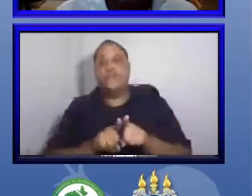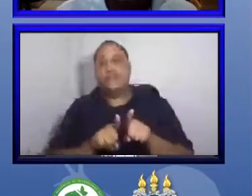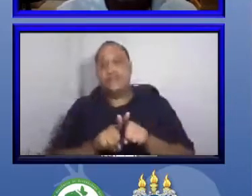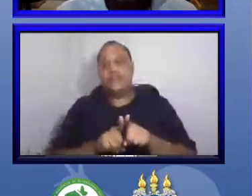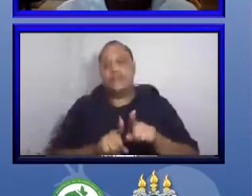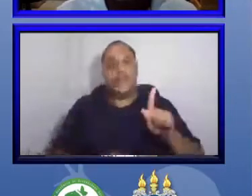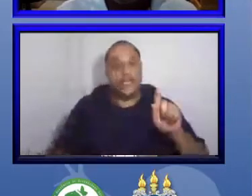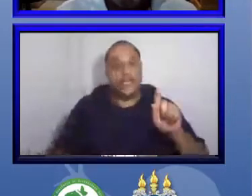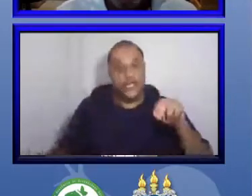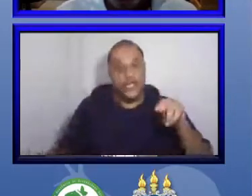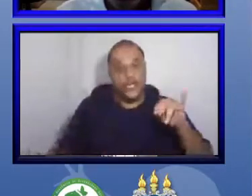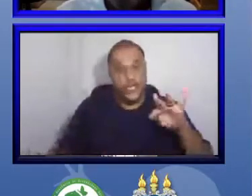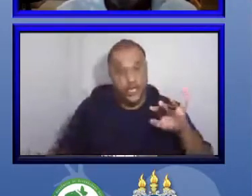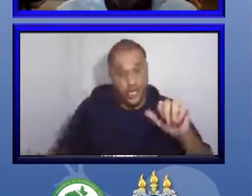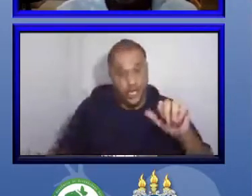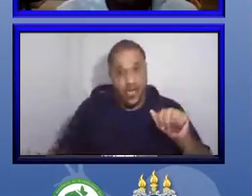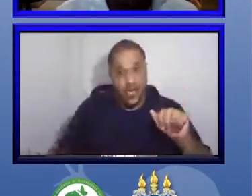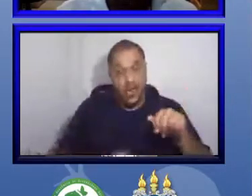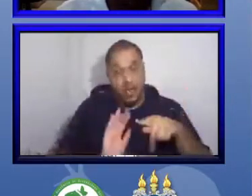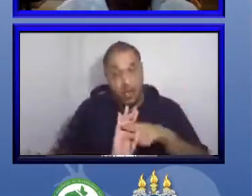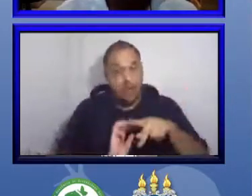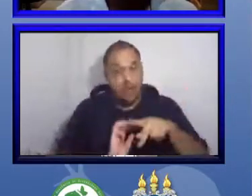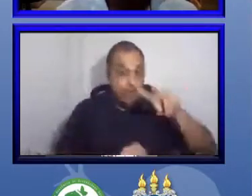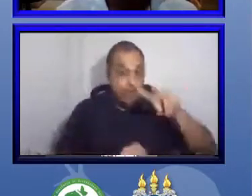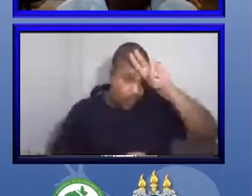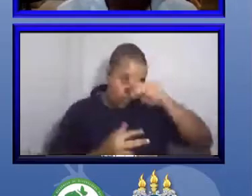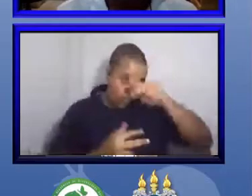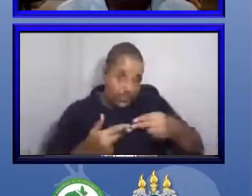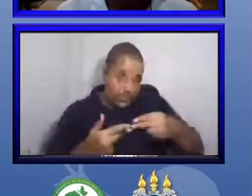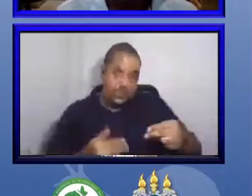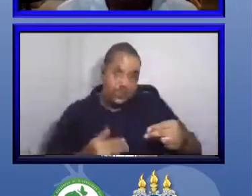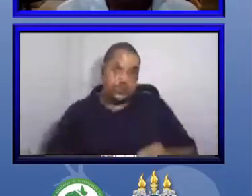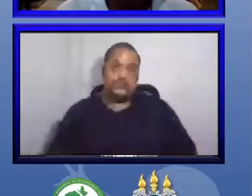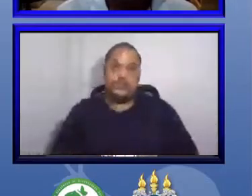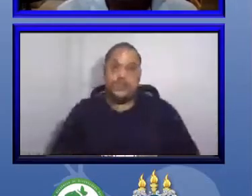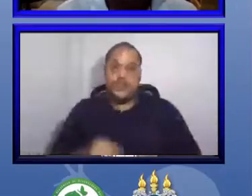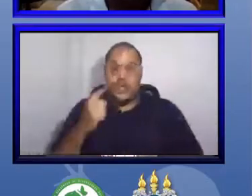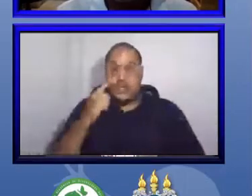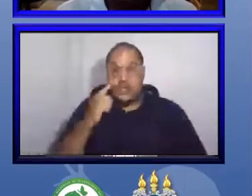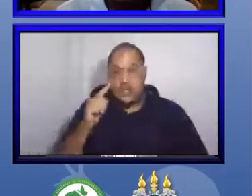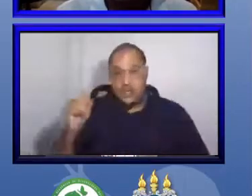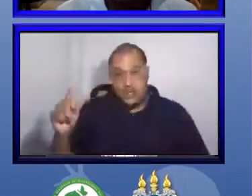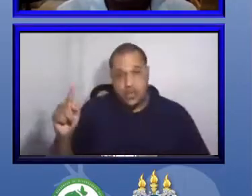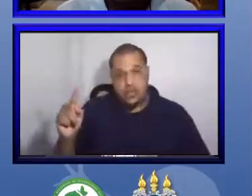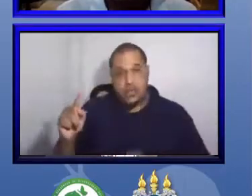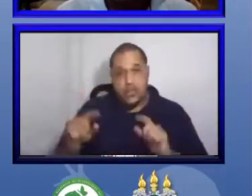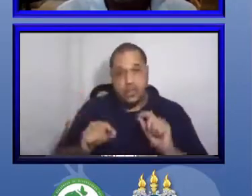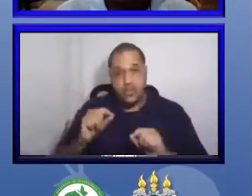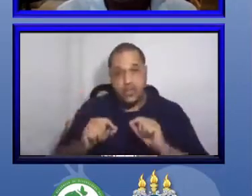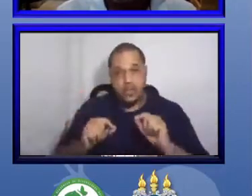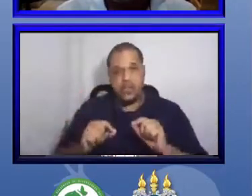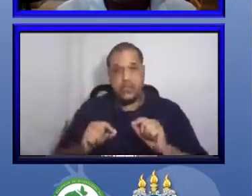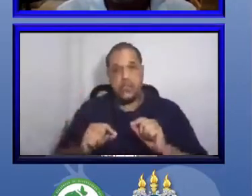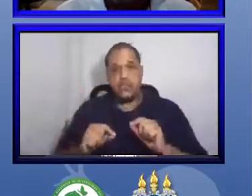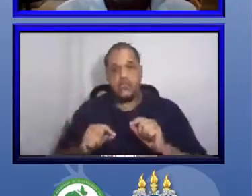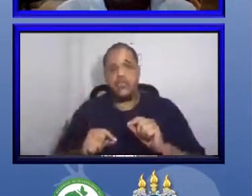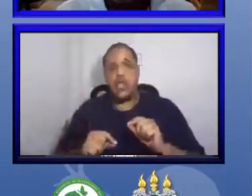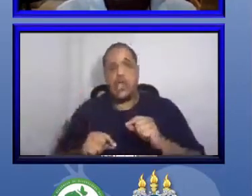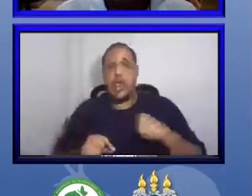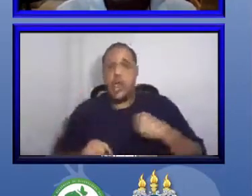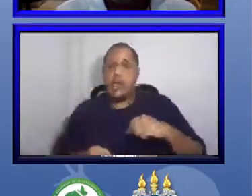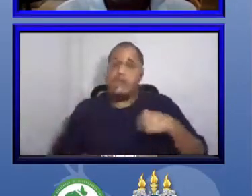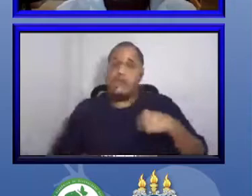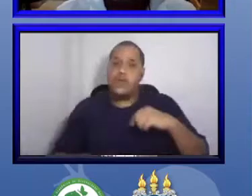que está quebrado, cujo abdômen não está presente na foto,